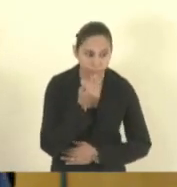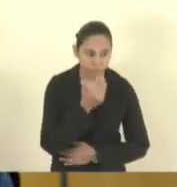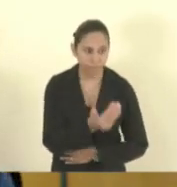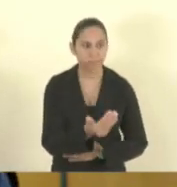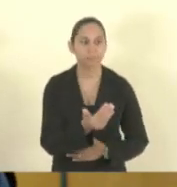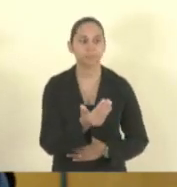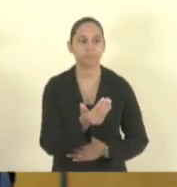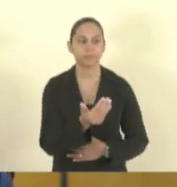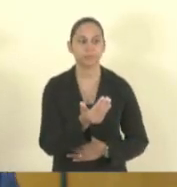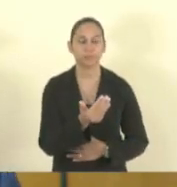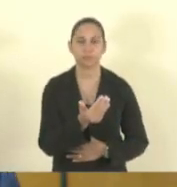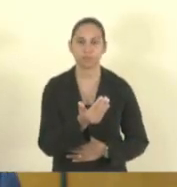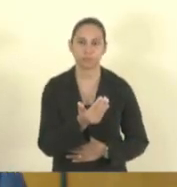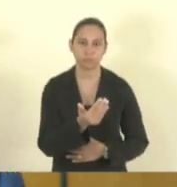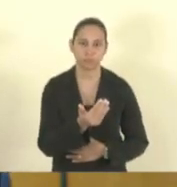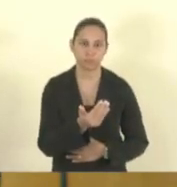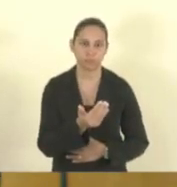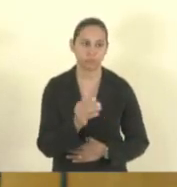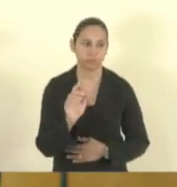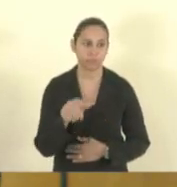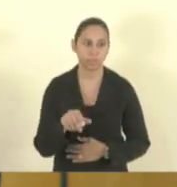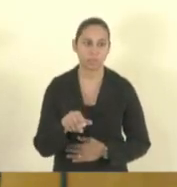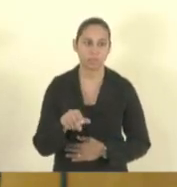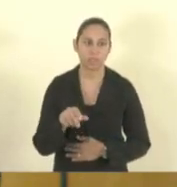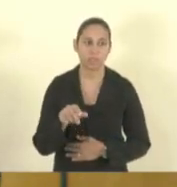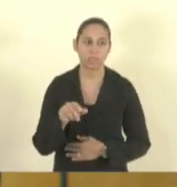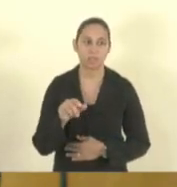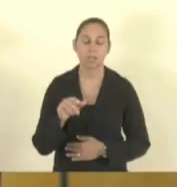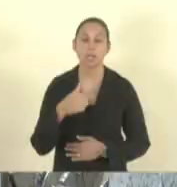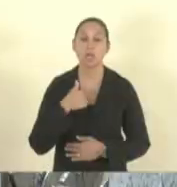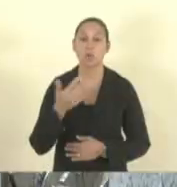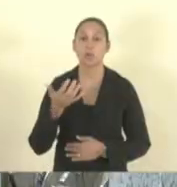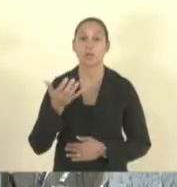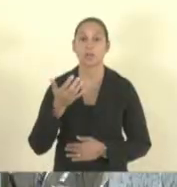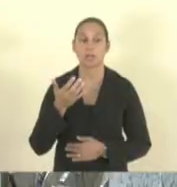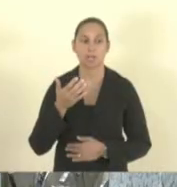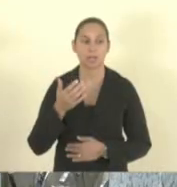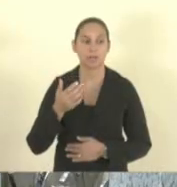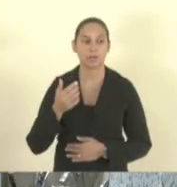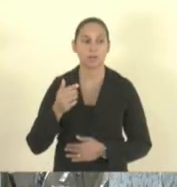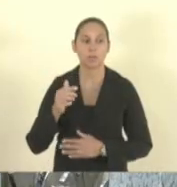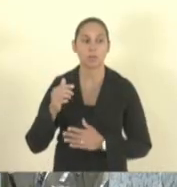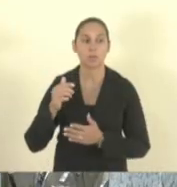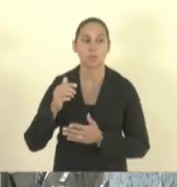ratificando aqui não é um plano pedagógico um plano de ação não é isso? é melhor